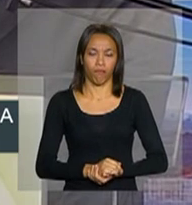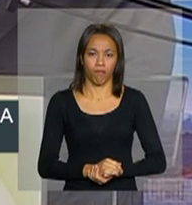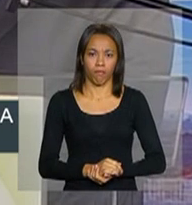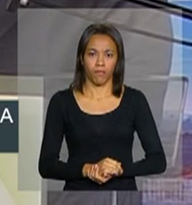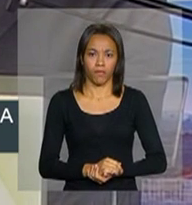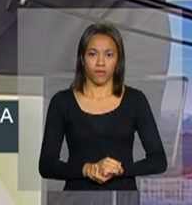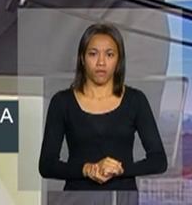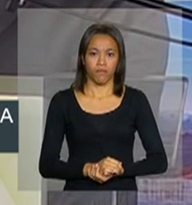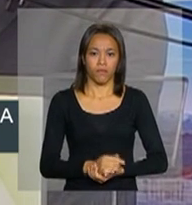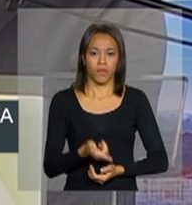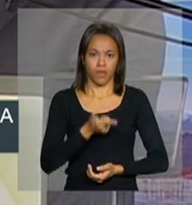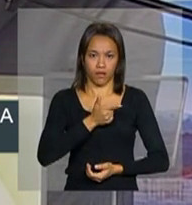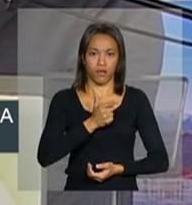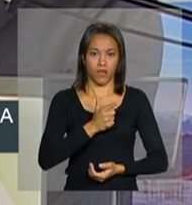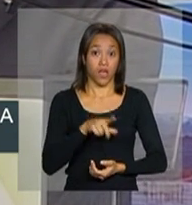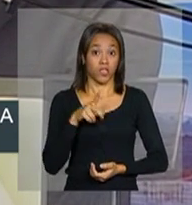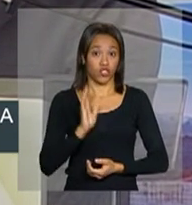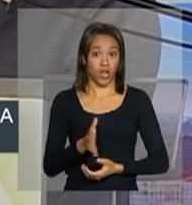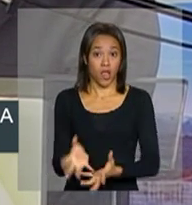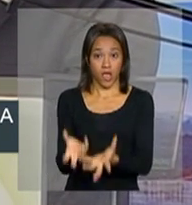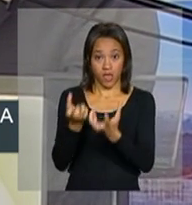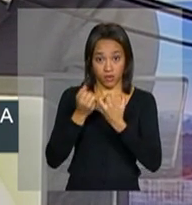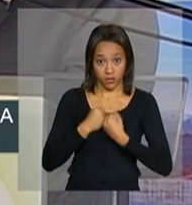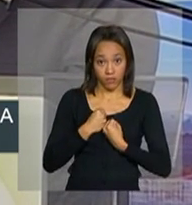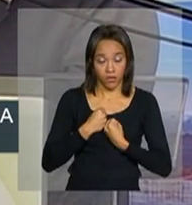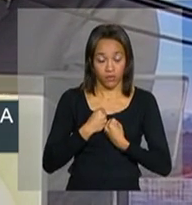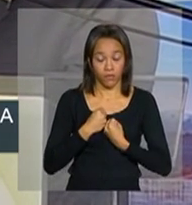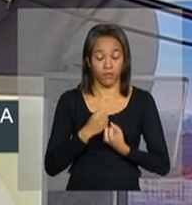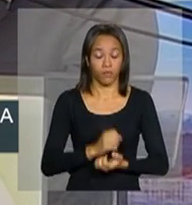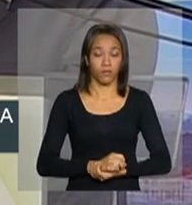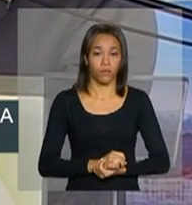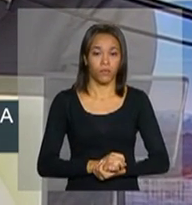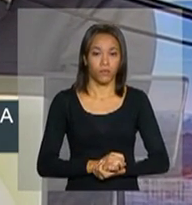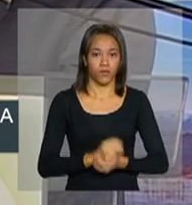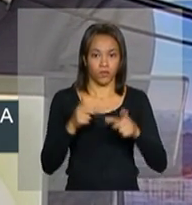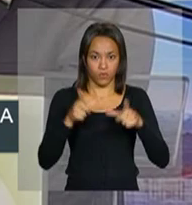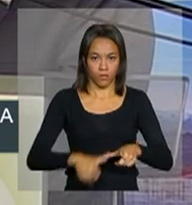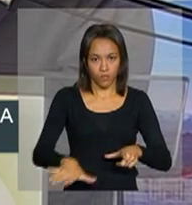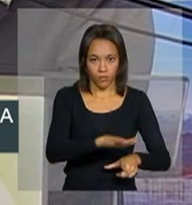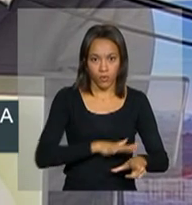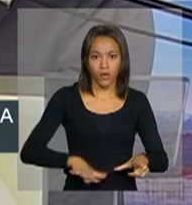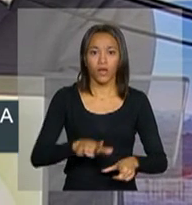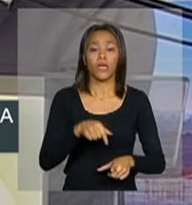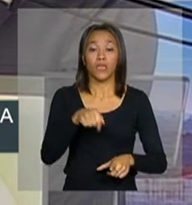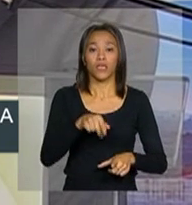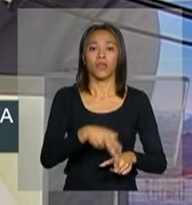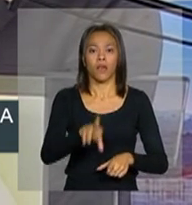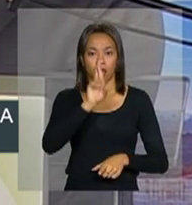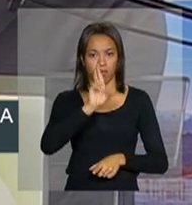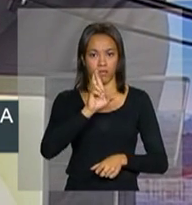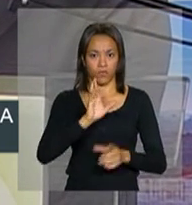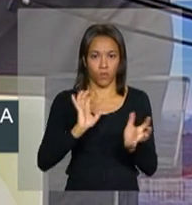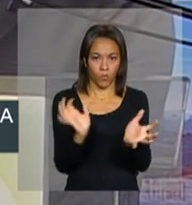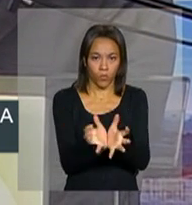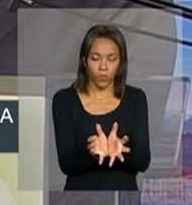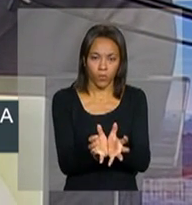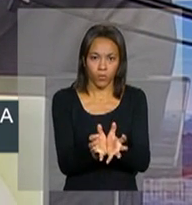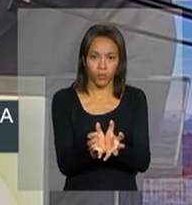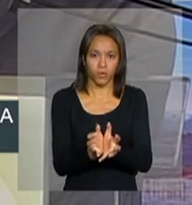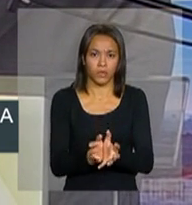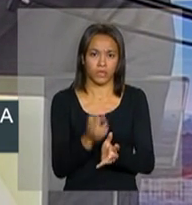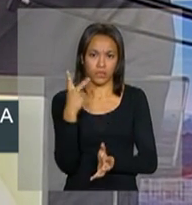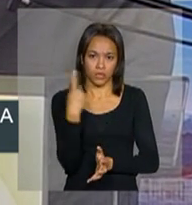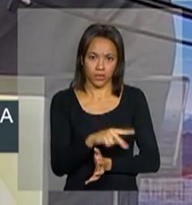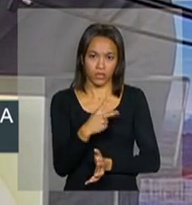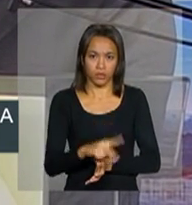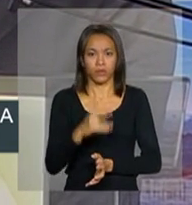que a teria recebido daquele que formou e representou o grupo de seus